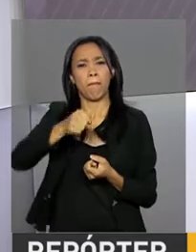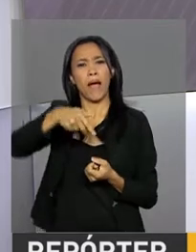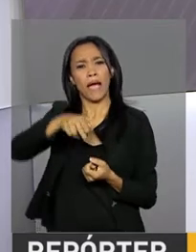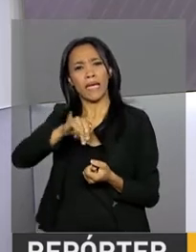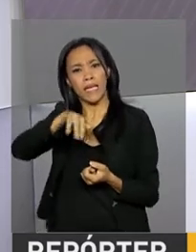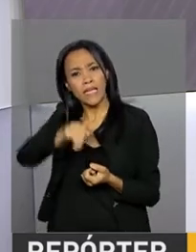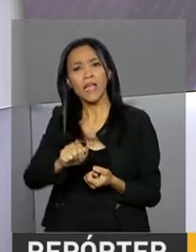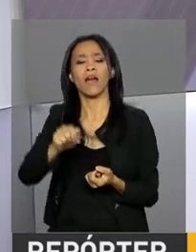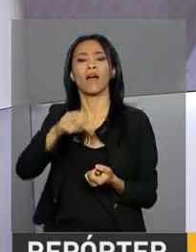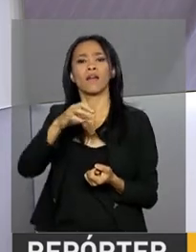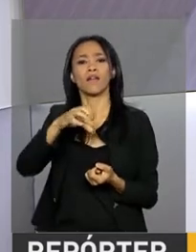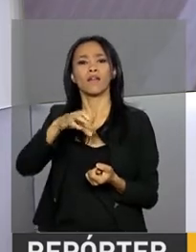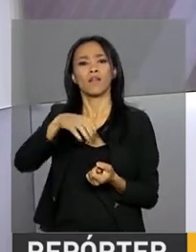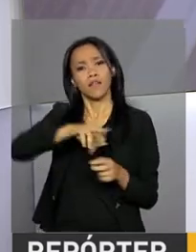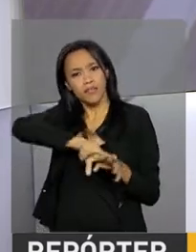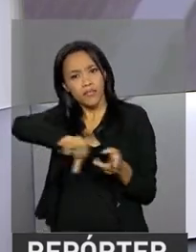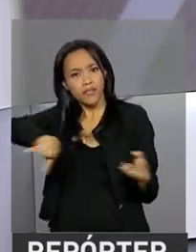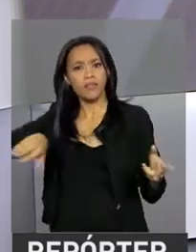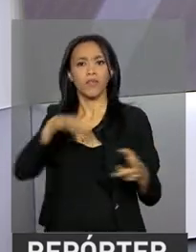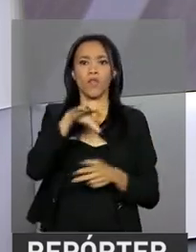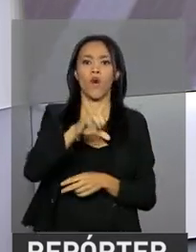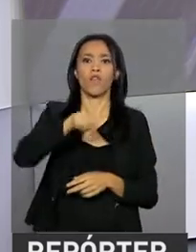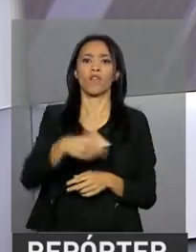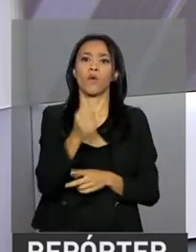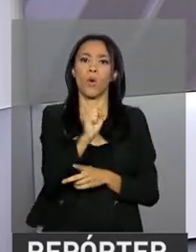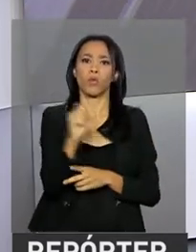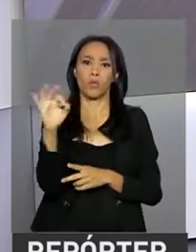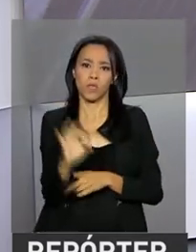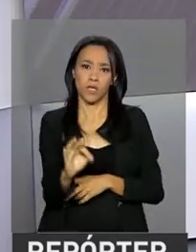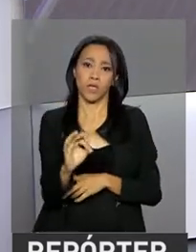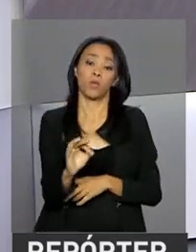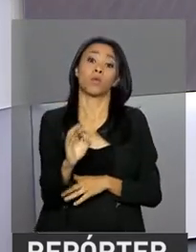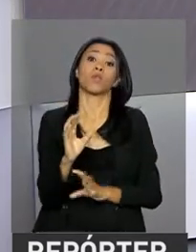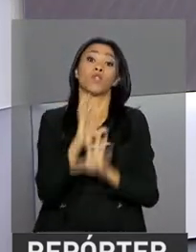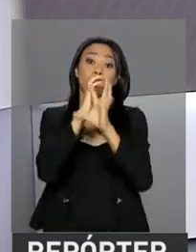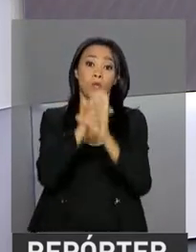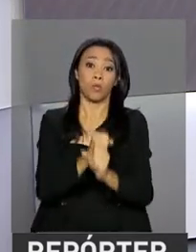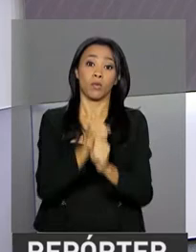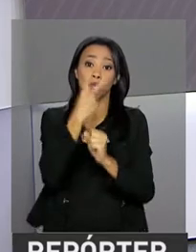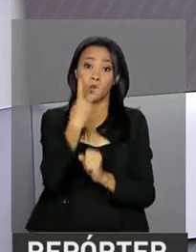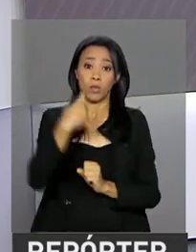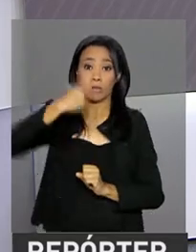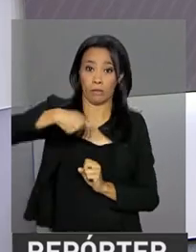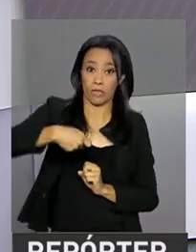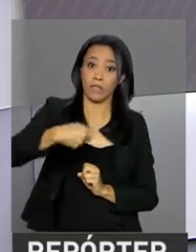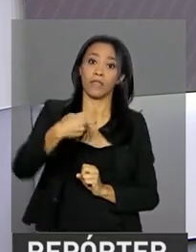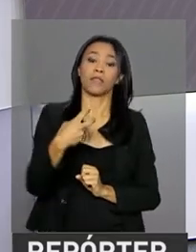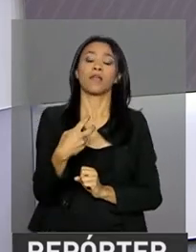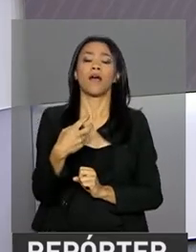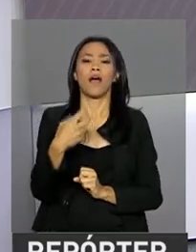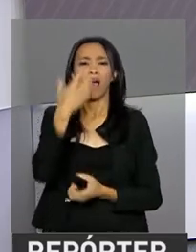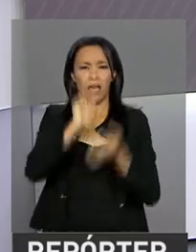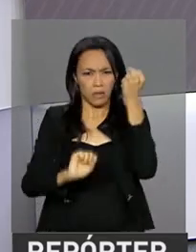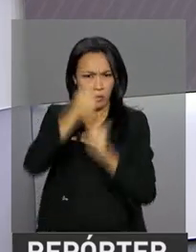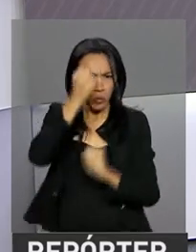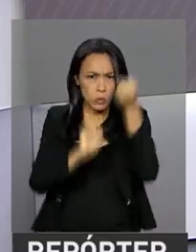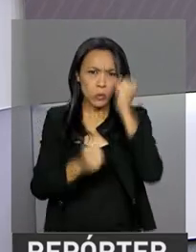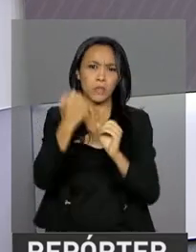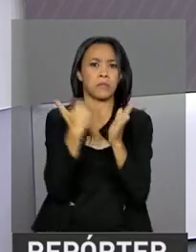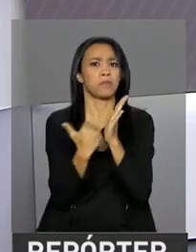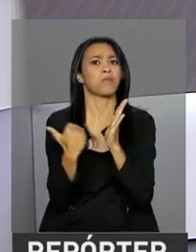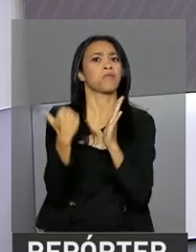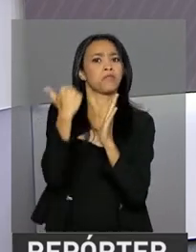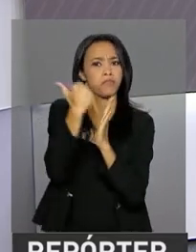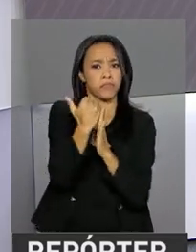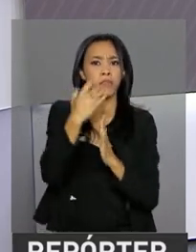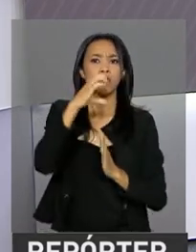,8%. No acumulado dos dois primeiros meses do ano, a indústria registra crescimento de 0